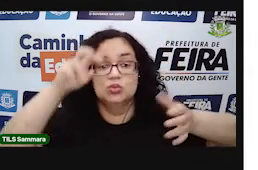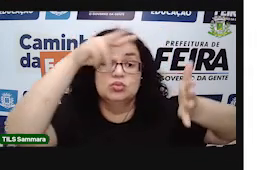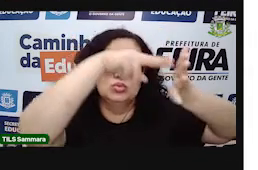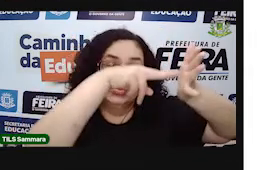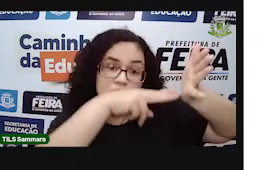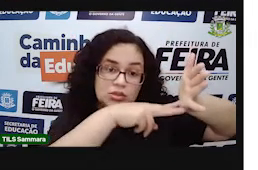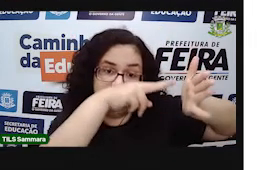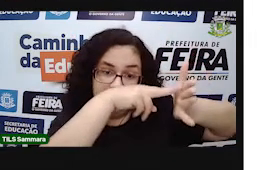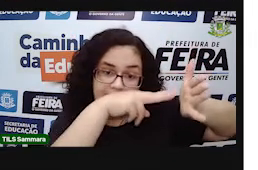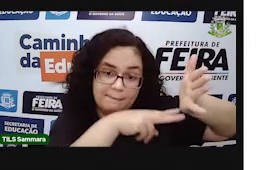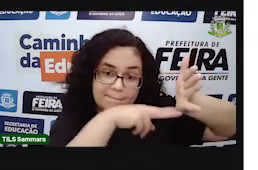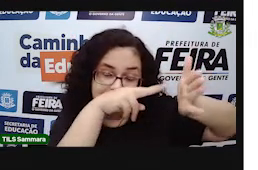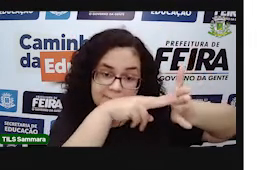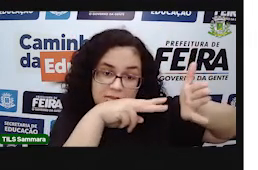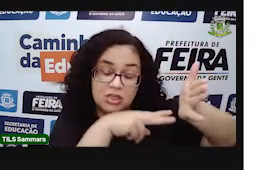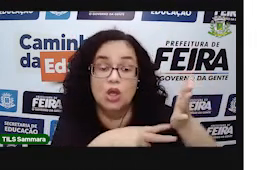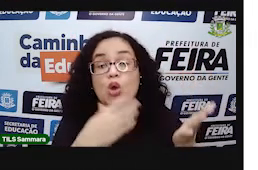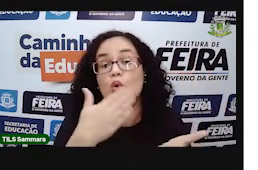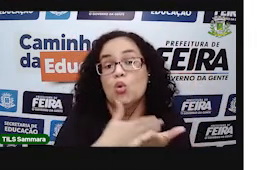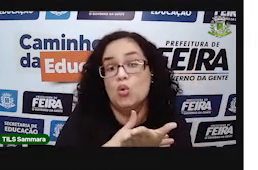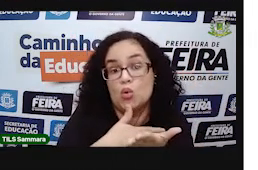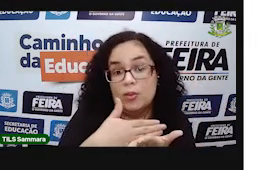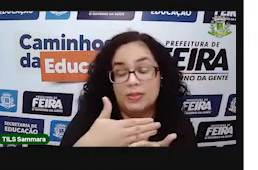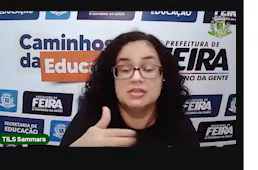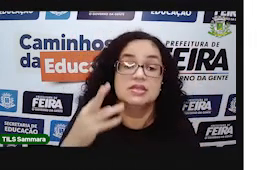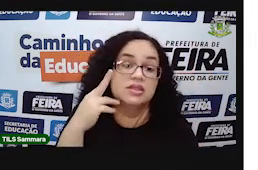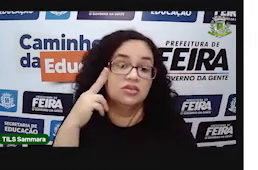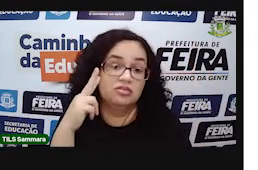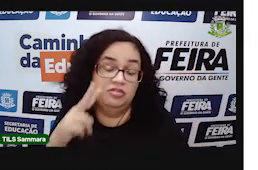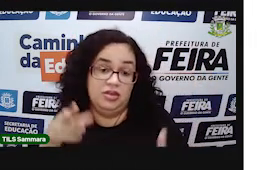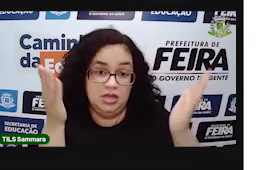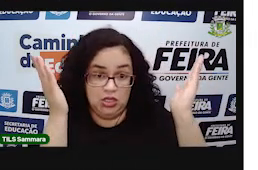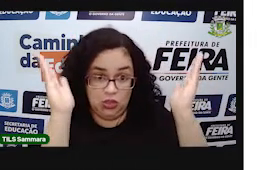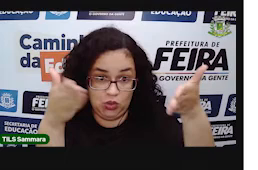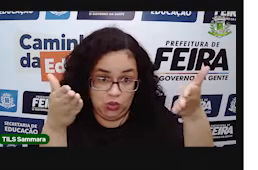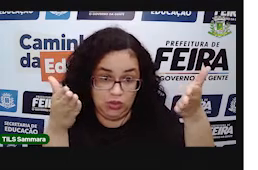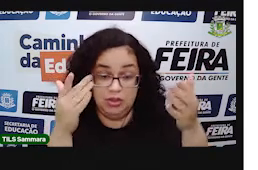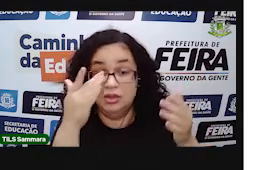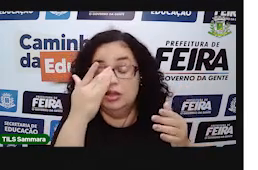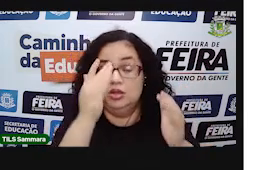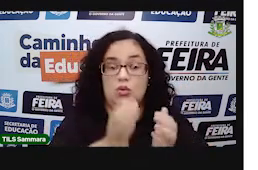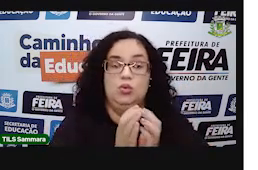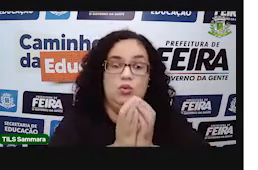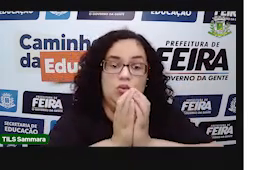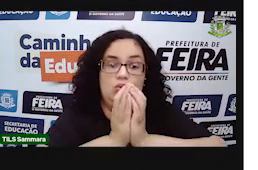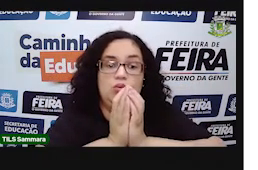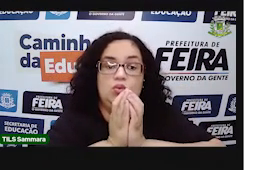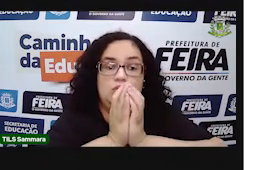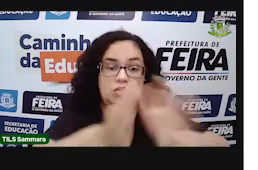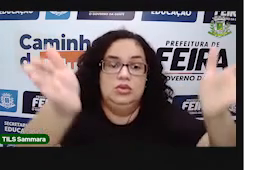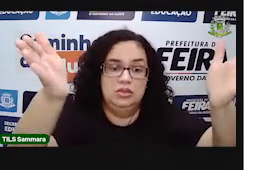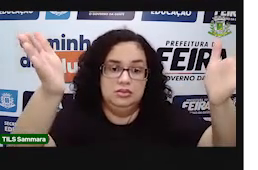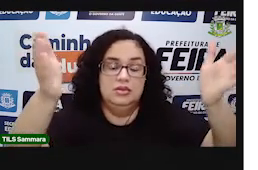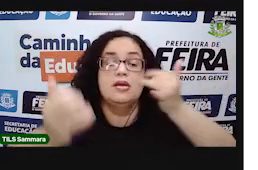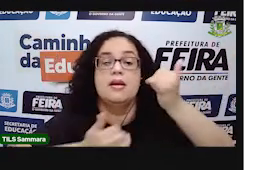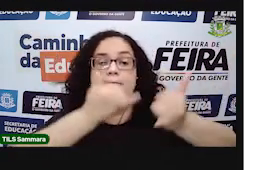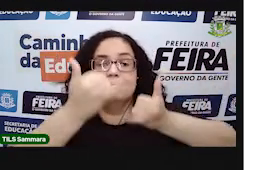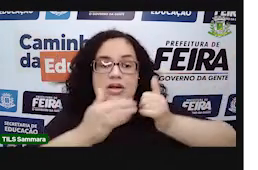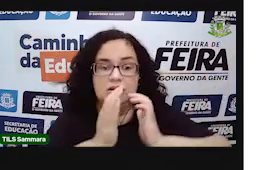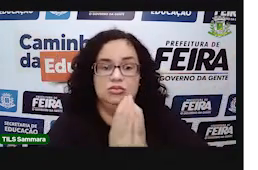esse conteúdo de prismas, que nós estamos começando a ver agora? É o dado.